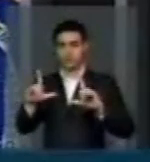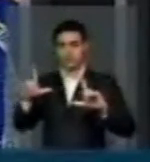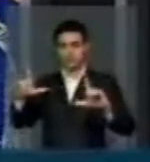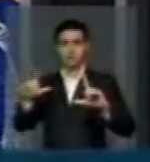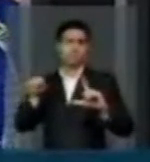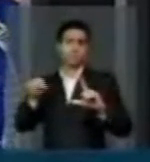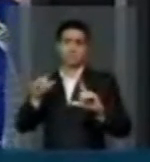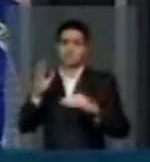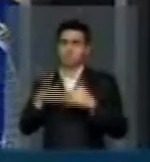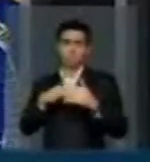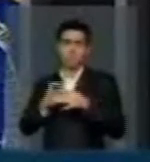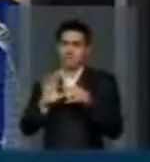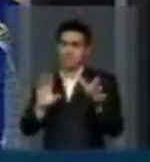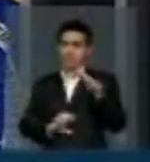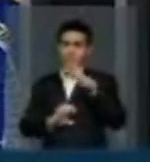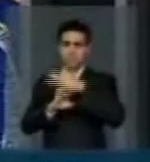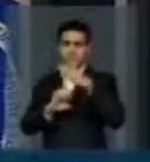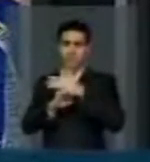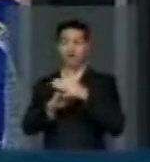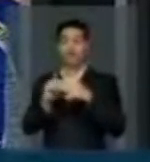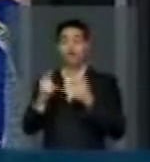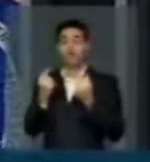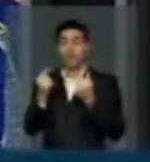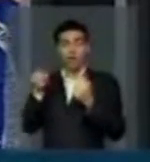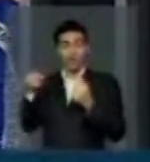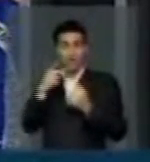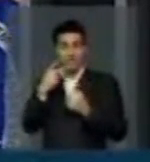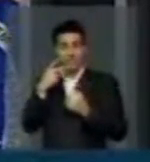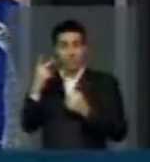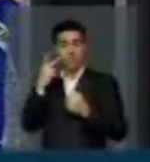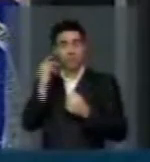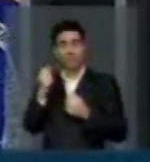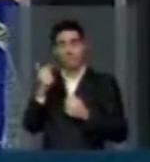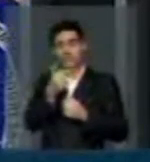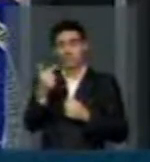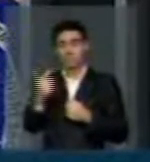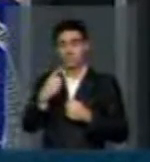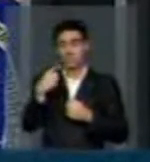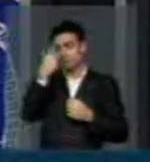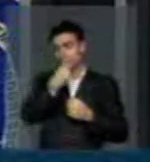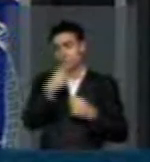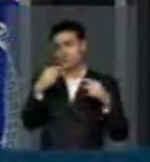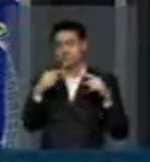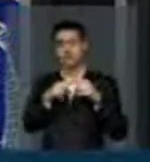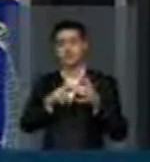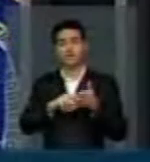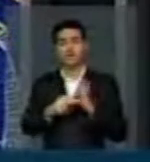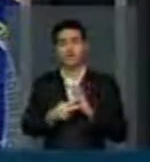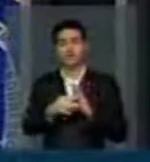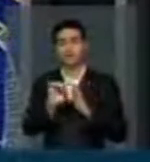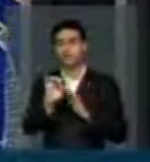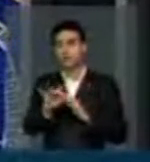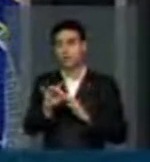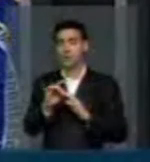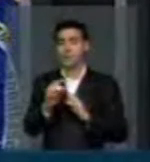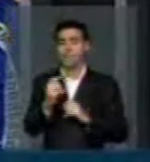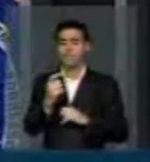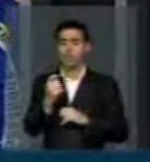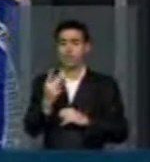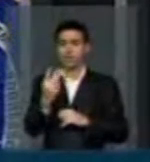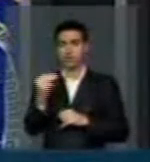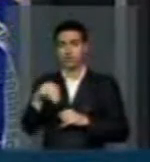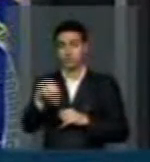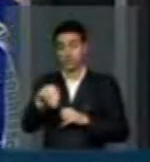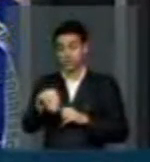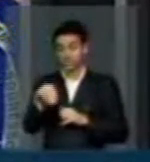prover ao cedido, e que os valores citados por ela para 22 horas diárias correspondem a apenas poucos minutos em horário